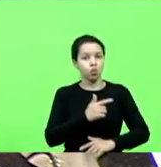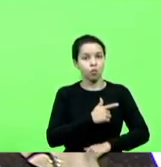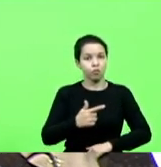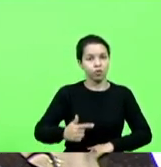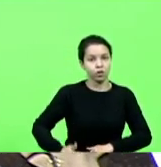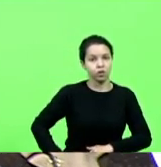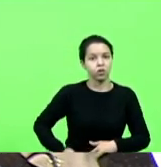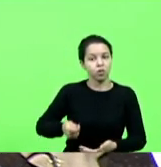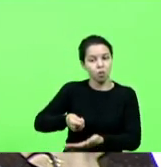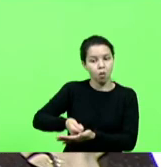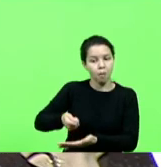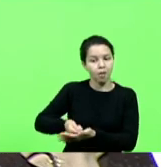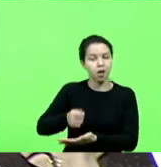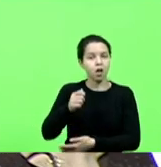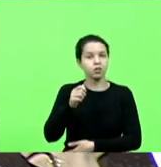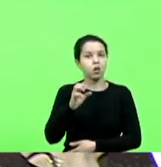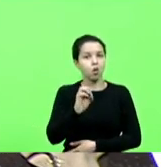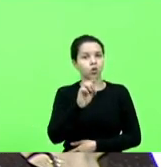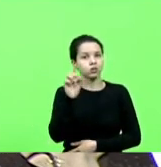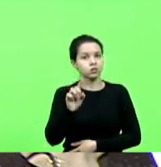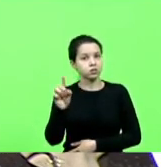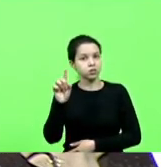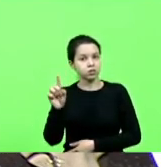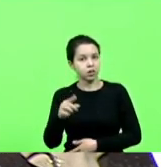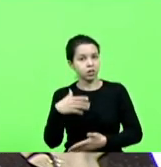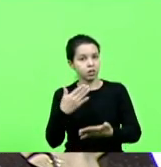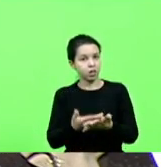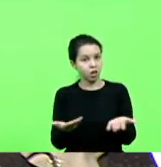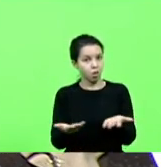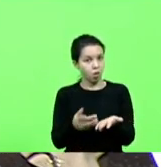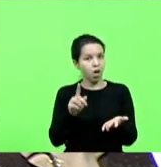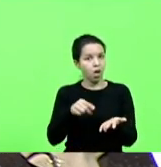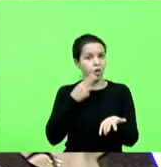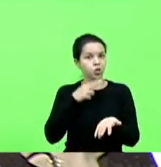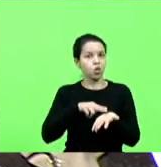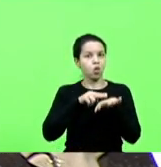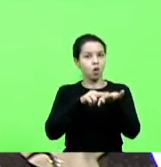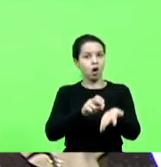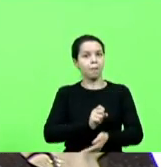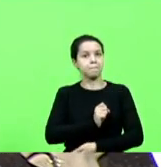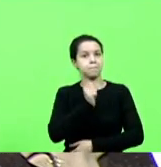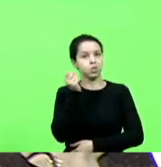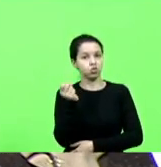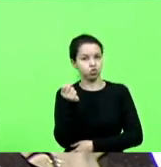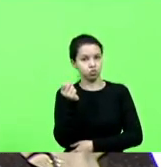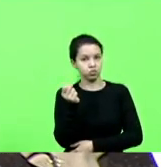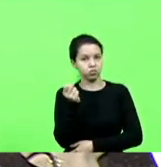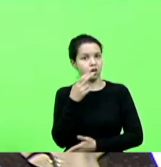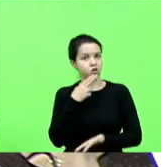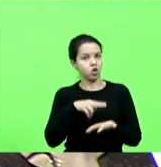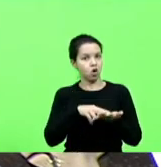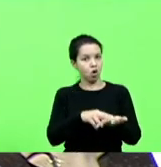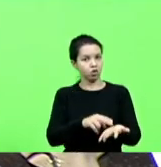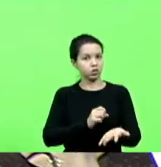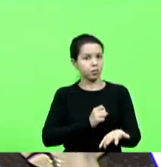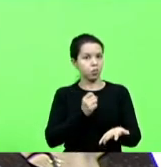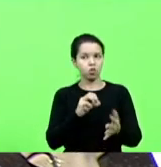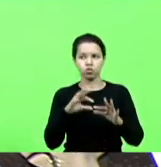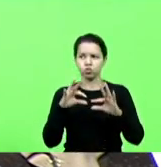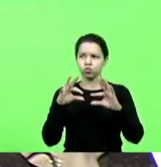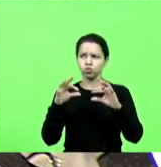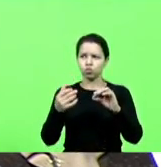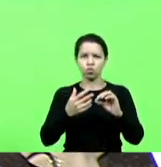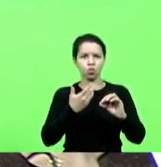até agora foi uma uma nota de repúdio, uma nota de repúdio, com tudo que está acontecendo,